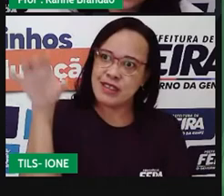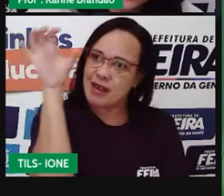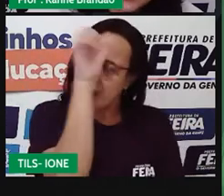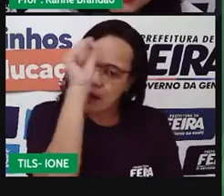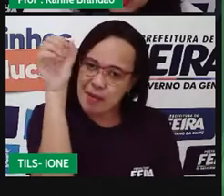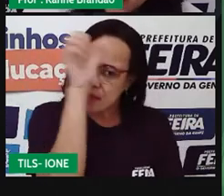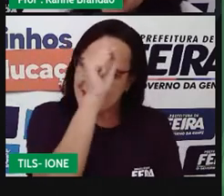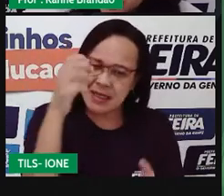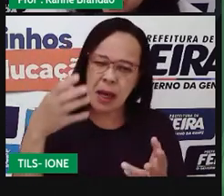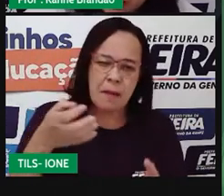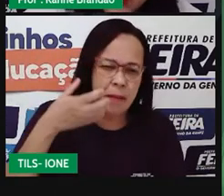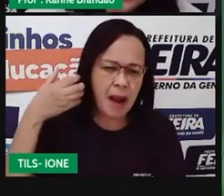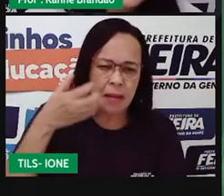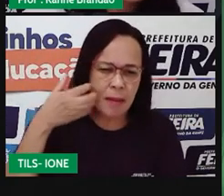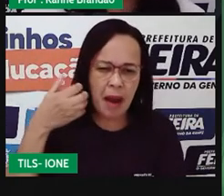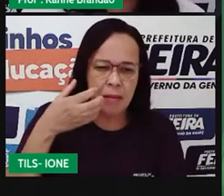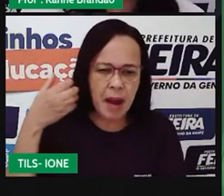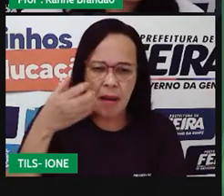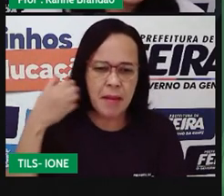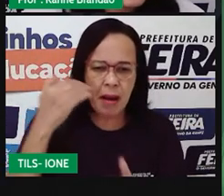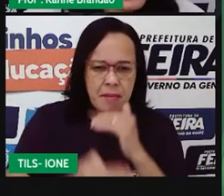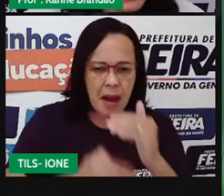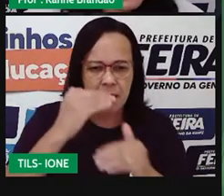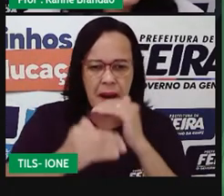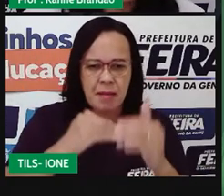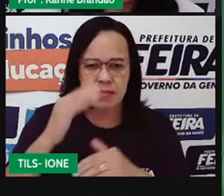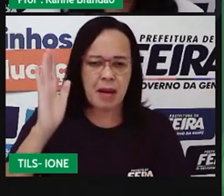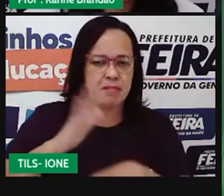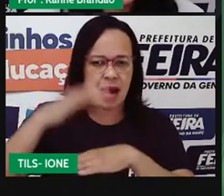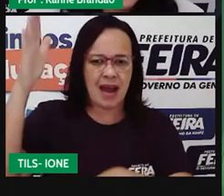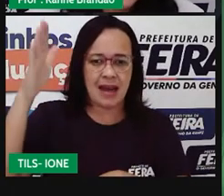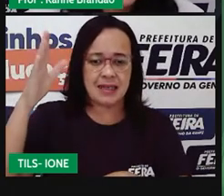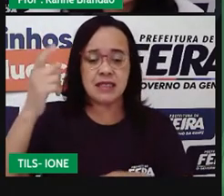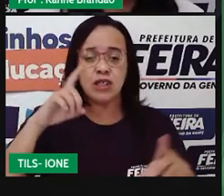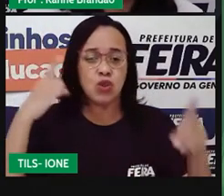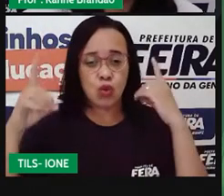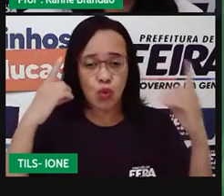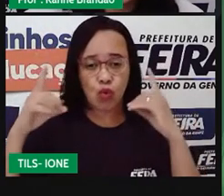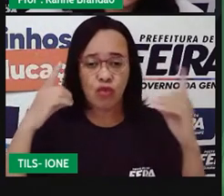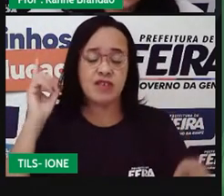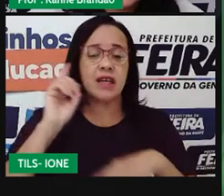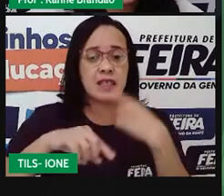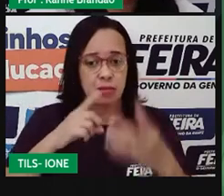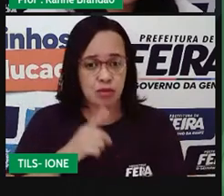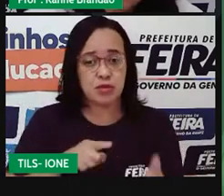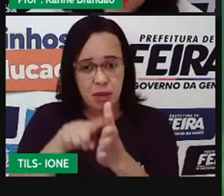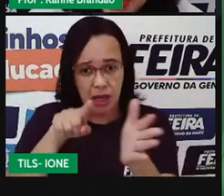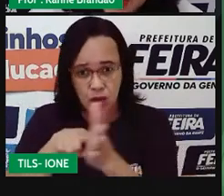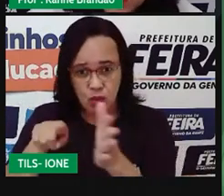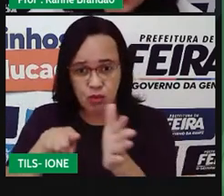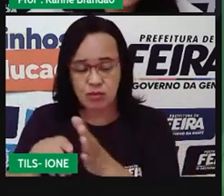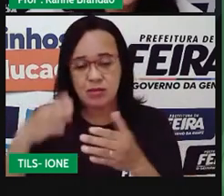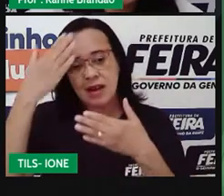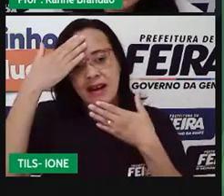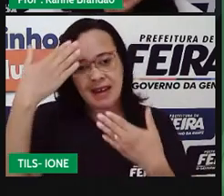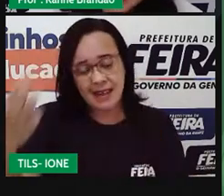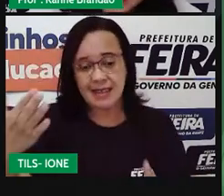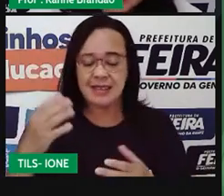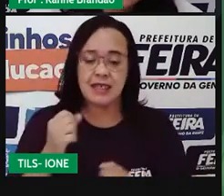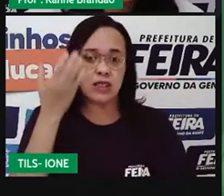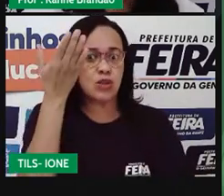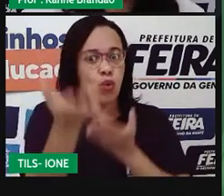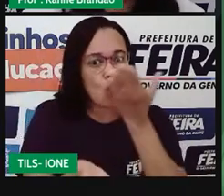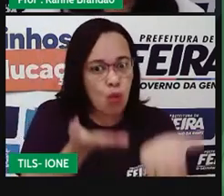de tirar dúvidas como professor. Eu fico por aqui, agradeço, peço que se cuidem, bebam água, usem